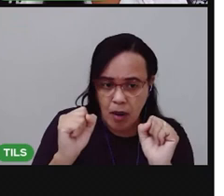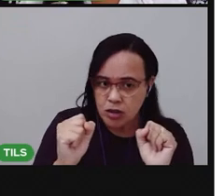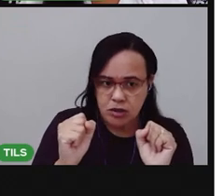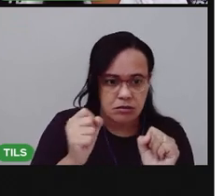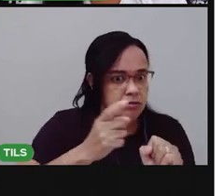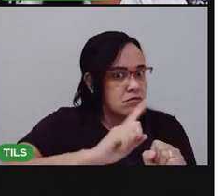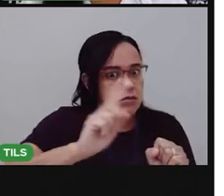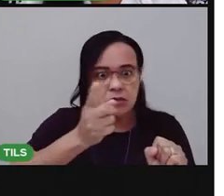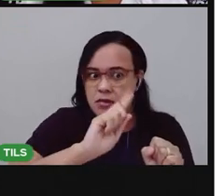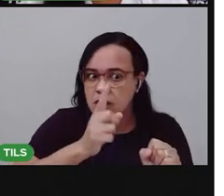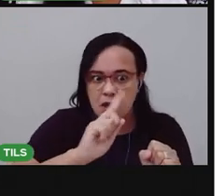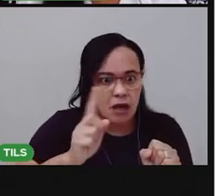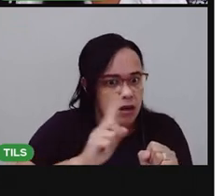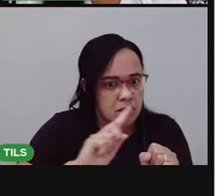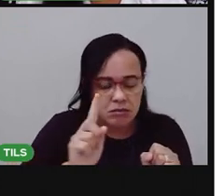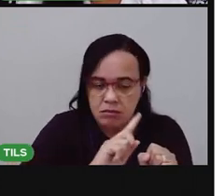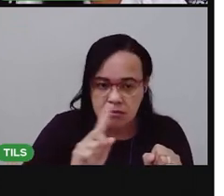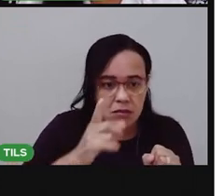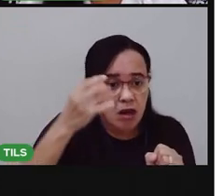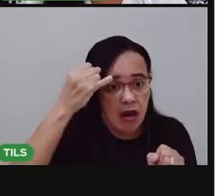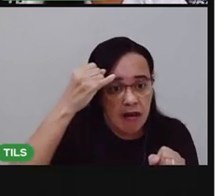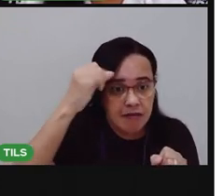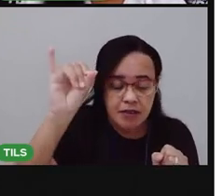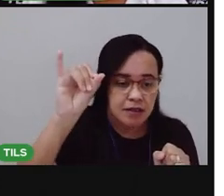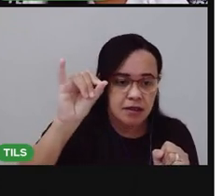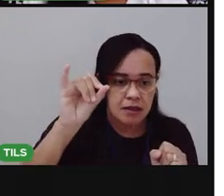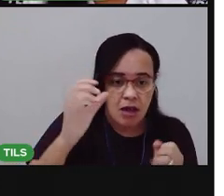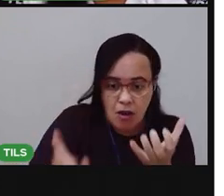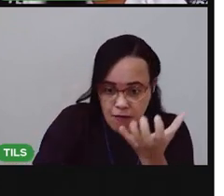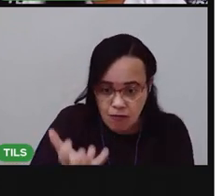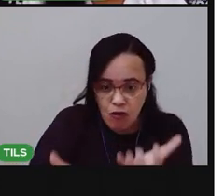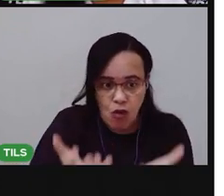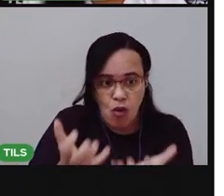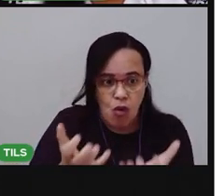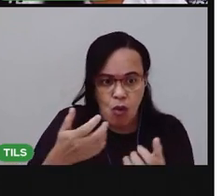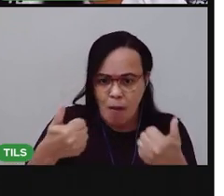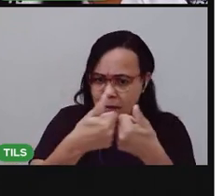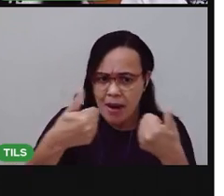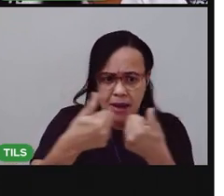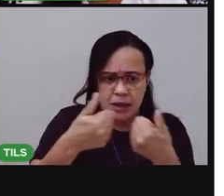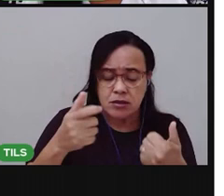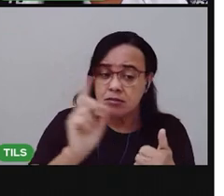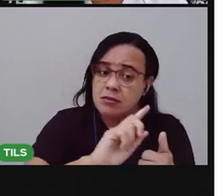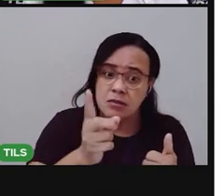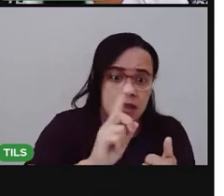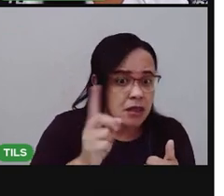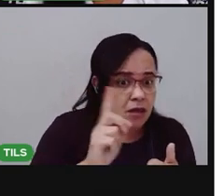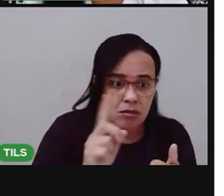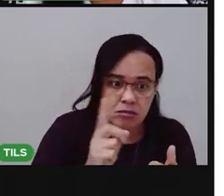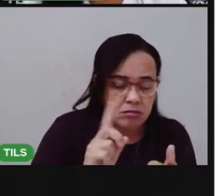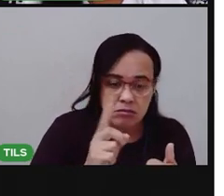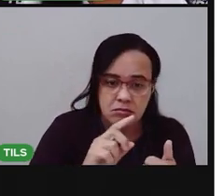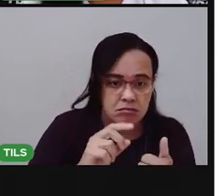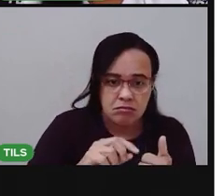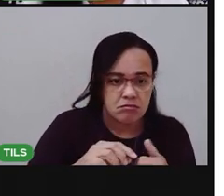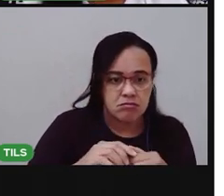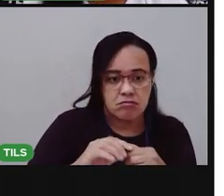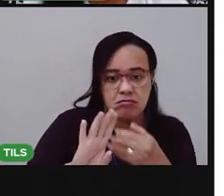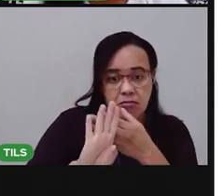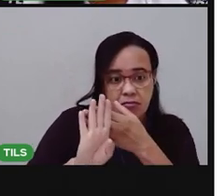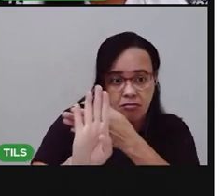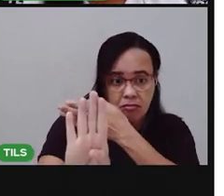Você não pode acender ali as bocas do fogão. Porque